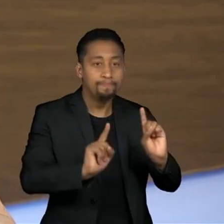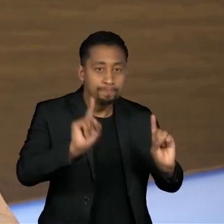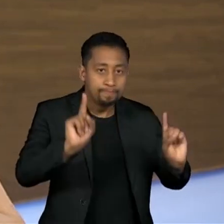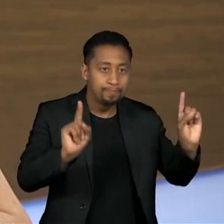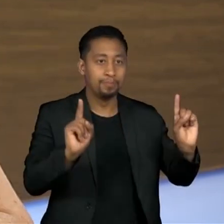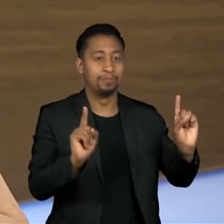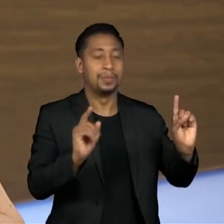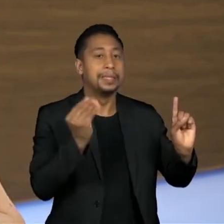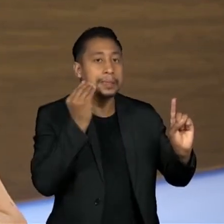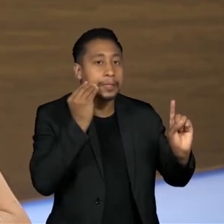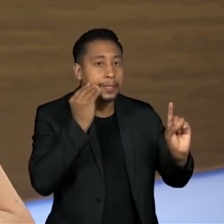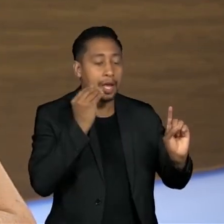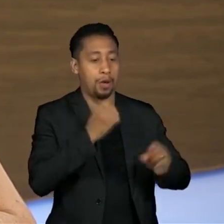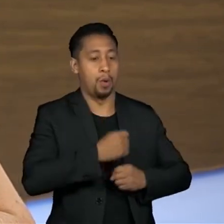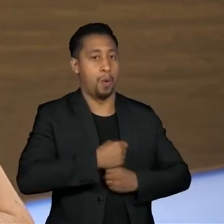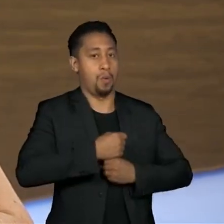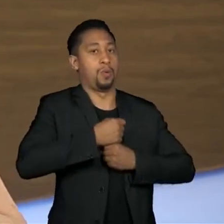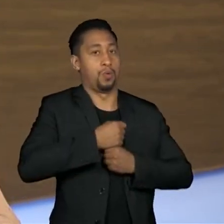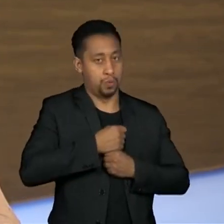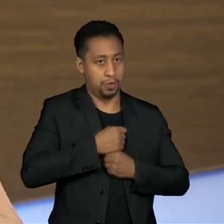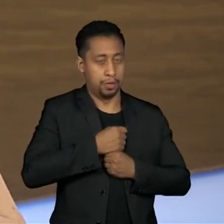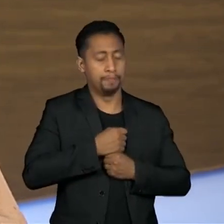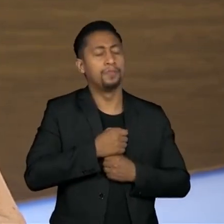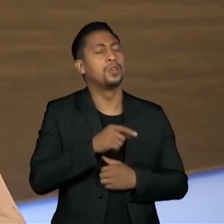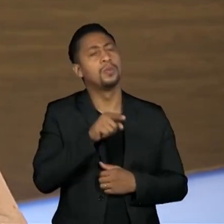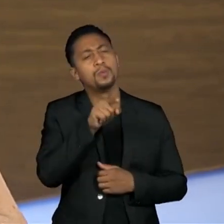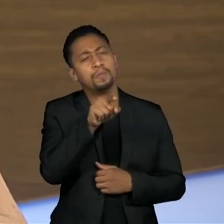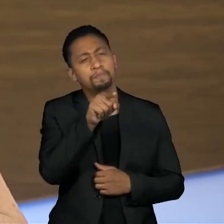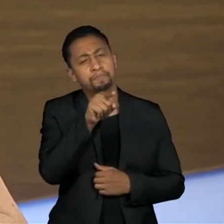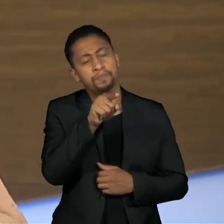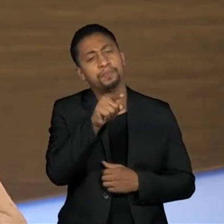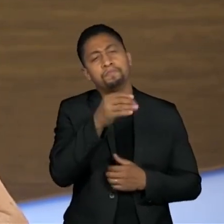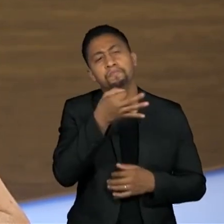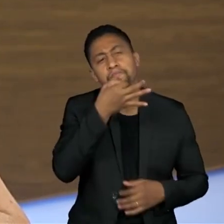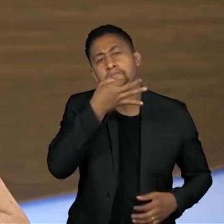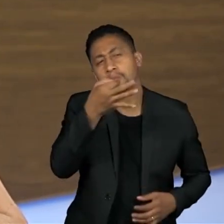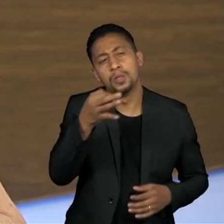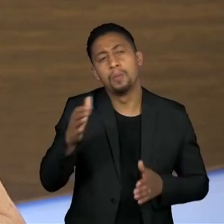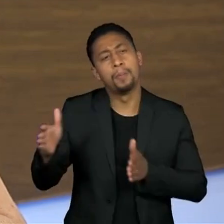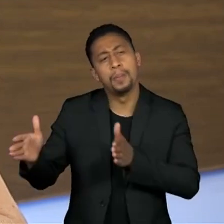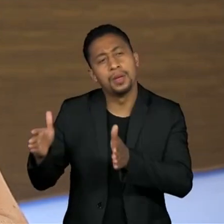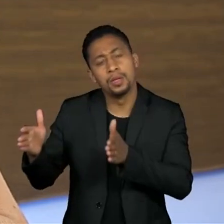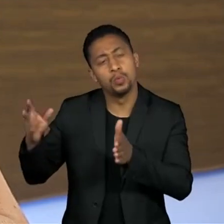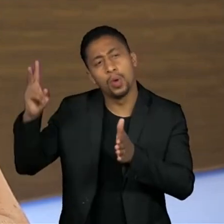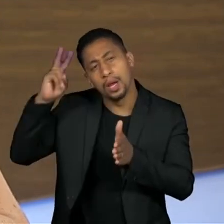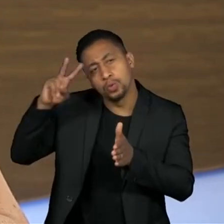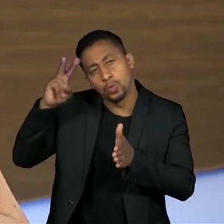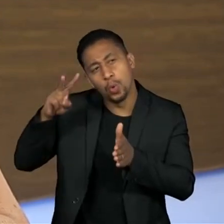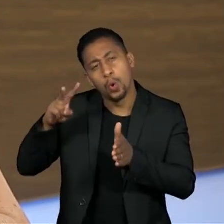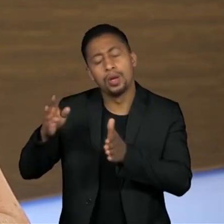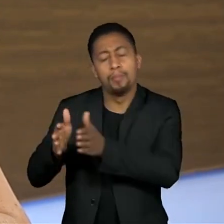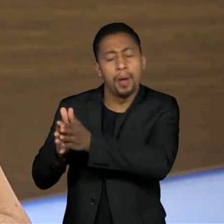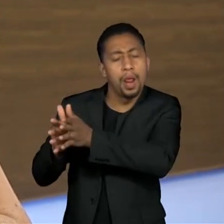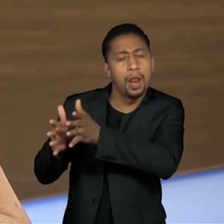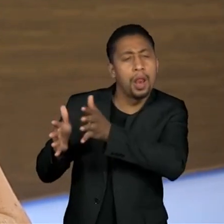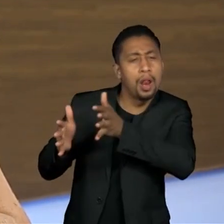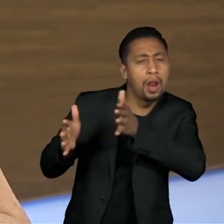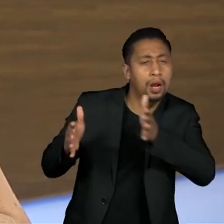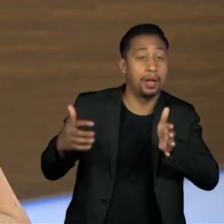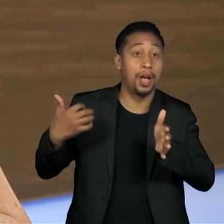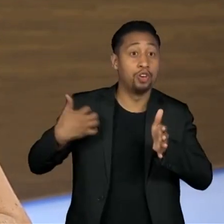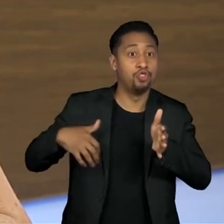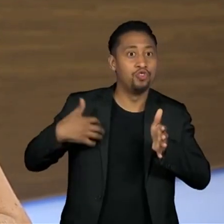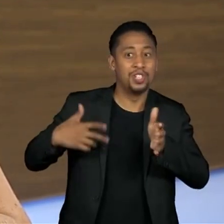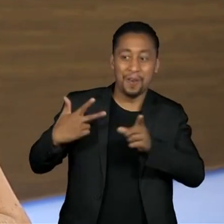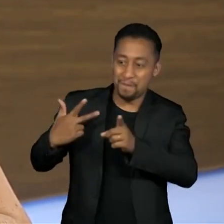definiria os diferentes momentos, né, quando a História Oficial venceu, agora, Argentina 1985, concorrendo